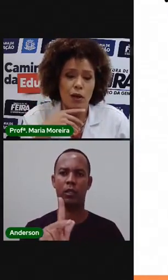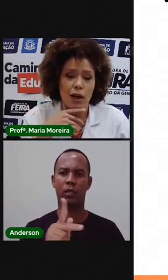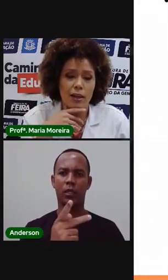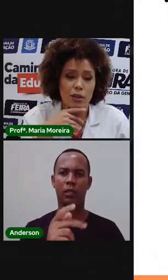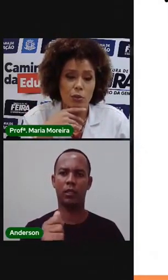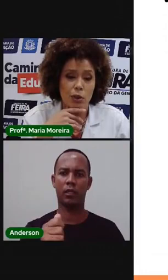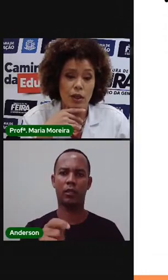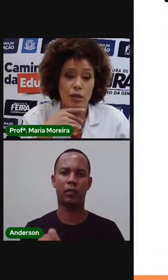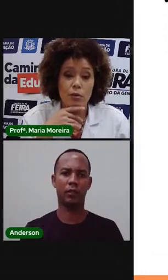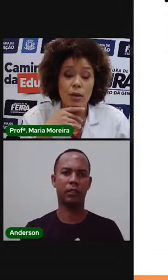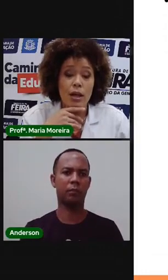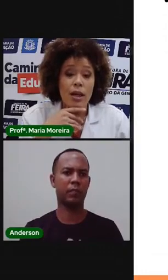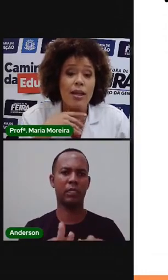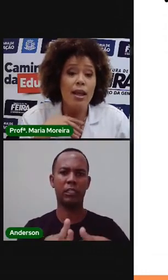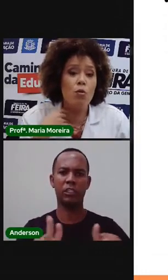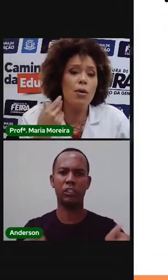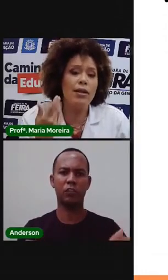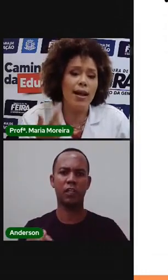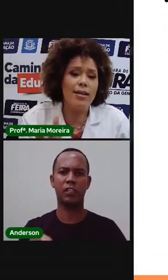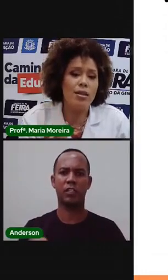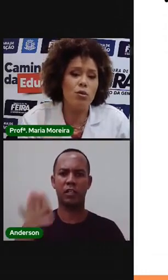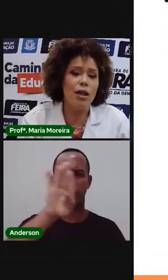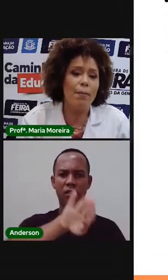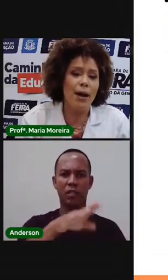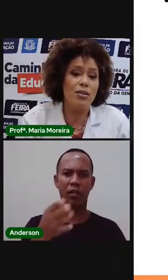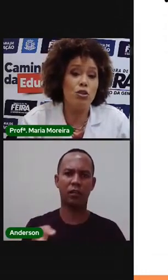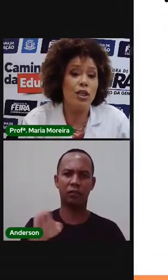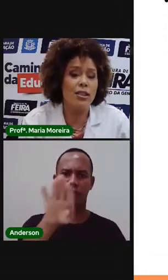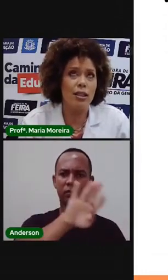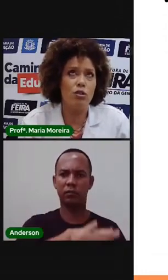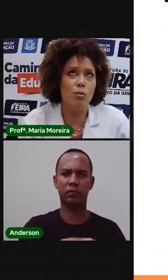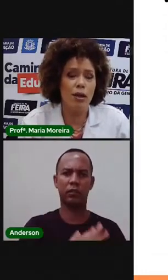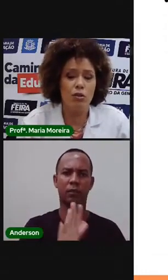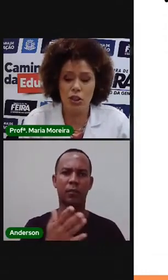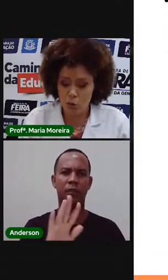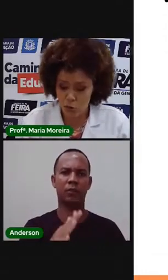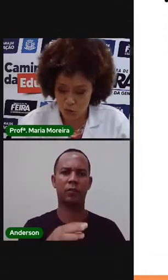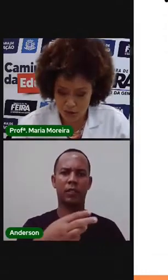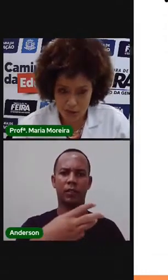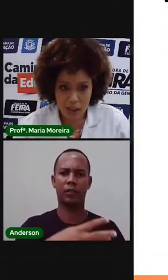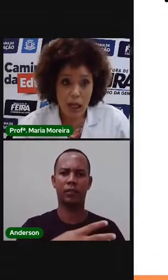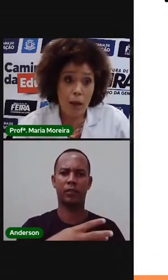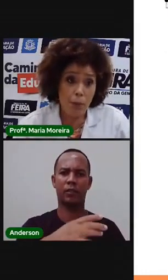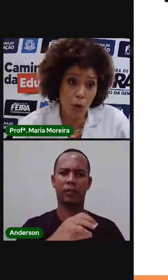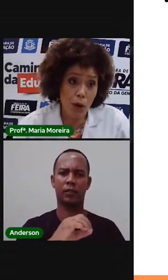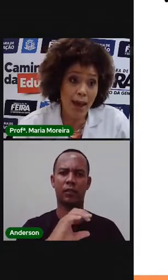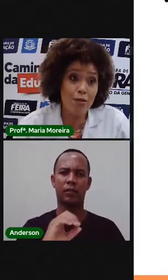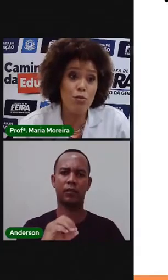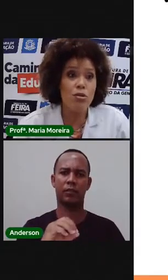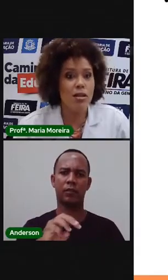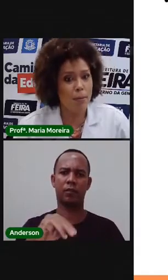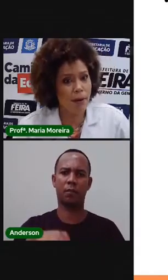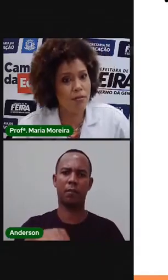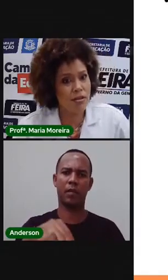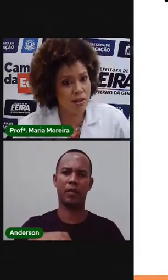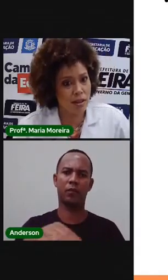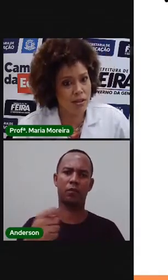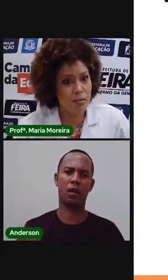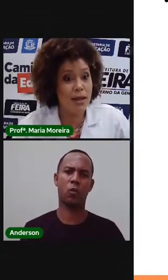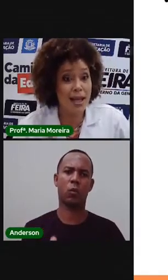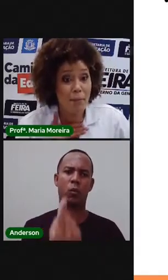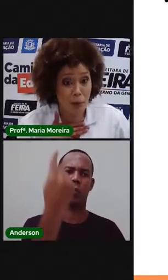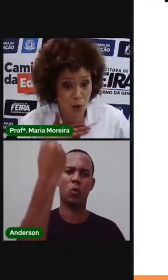localidade do Boqueirão, e nenhuma dessas ultrapassa os 300 metros de altura. Bom, eu não sei pra